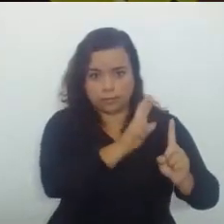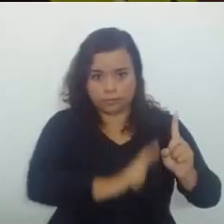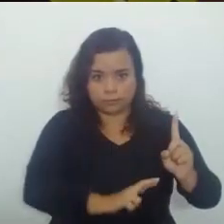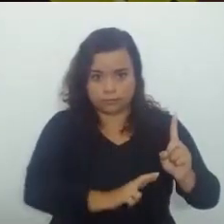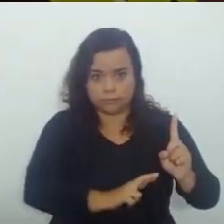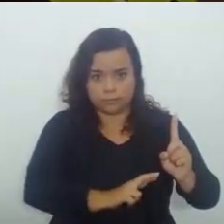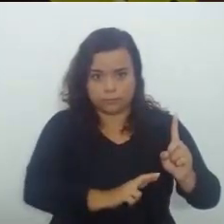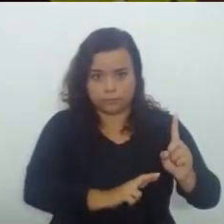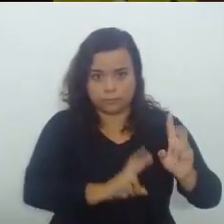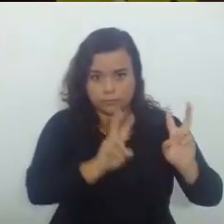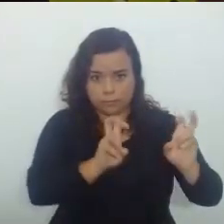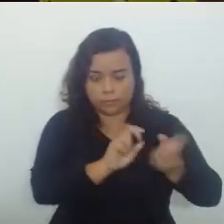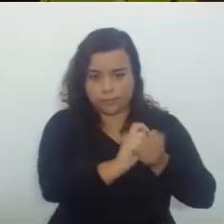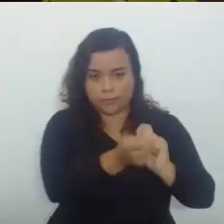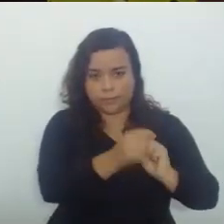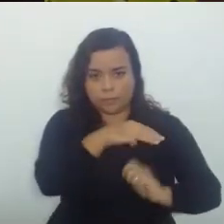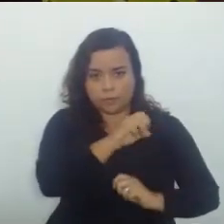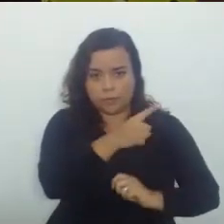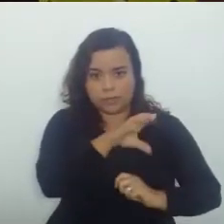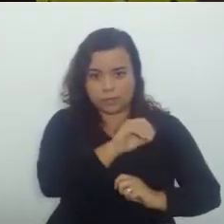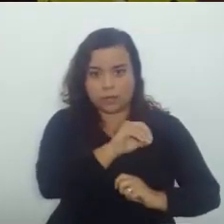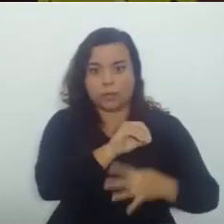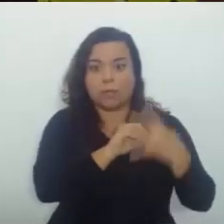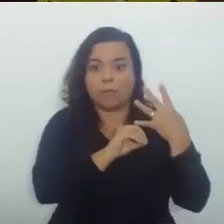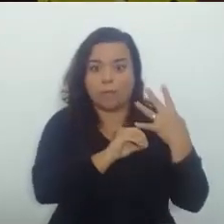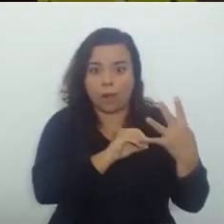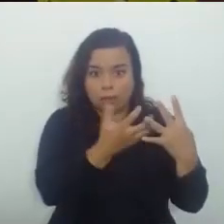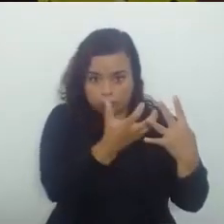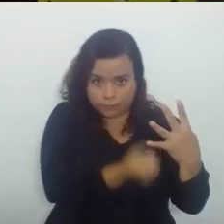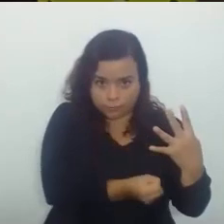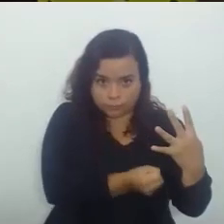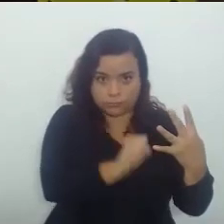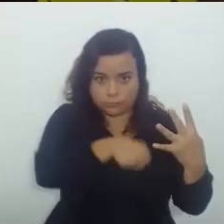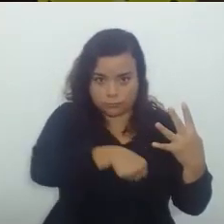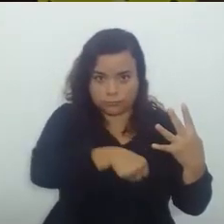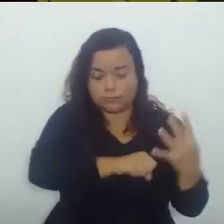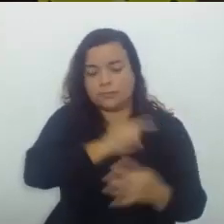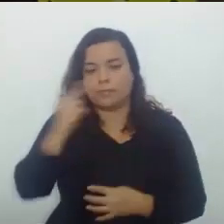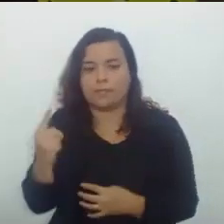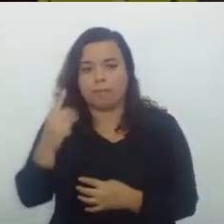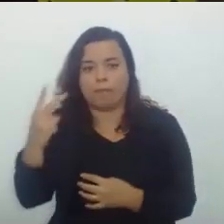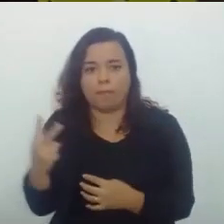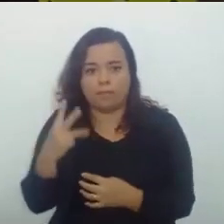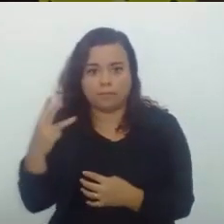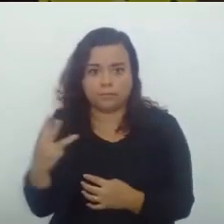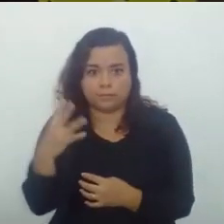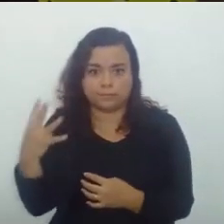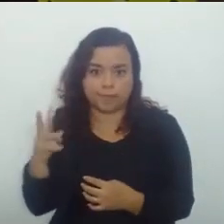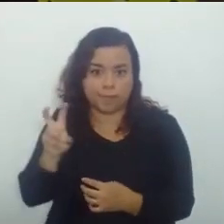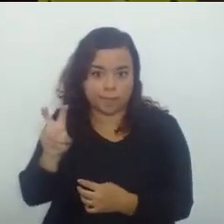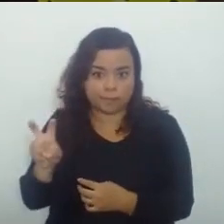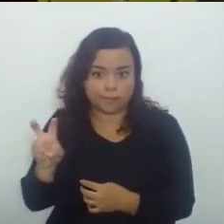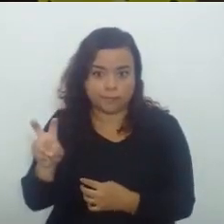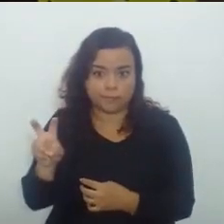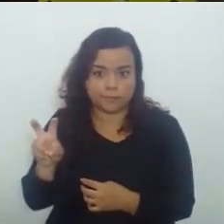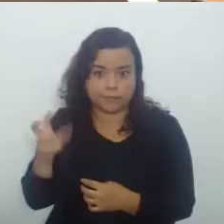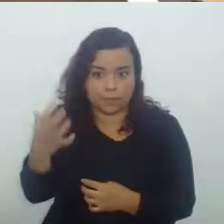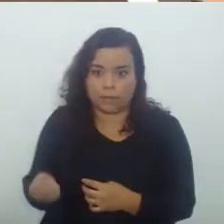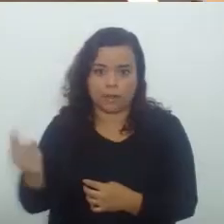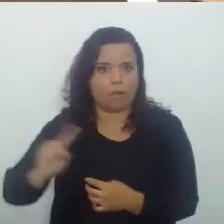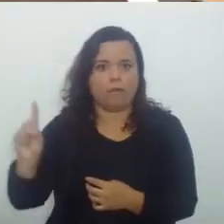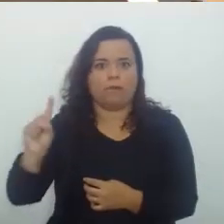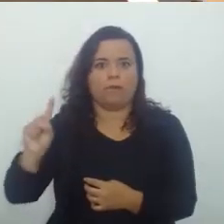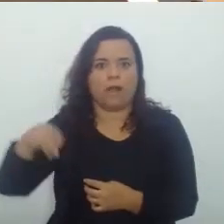Quanto a modulação Então São quatro votos Pela modulação Um Dois Três Quatro Cinco Pela não Modulação